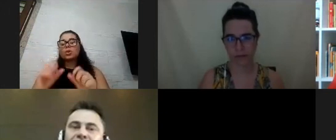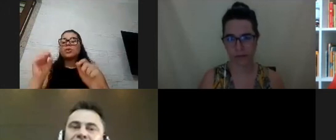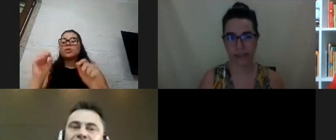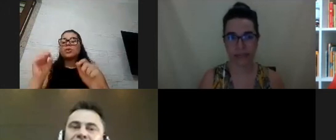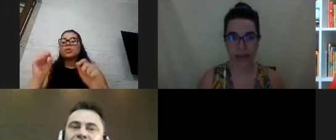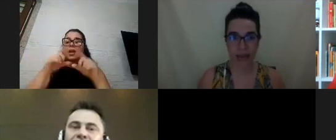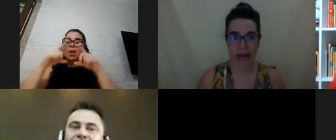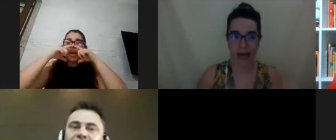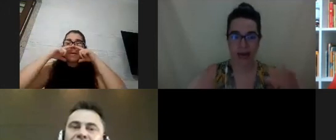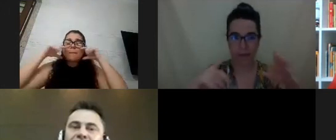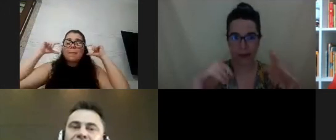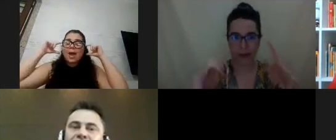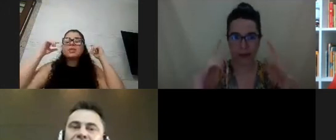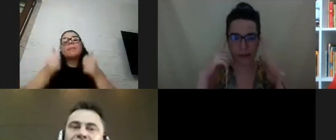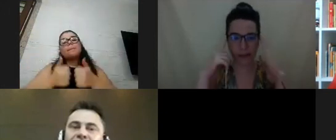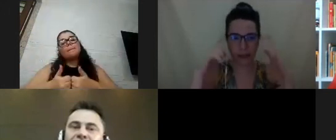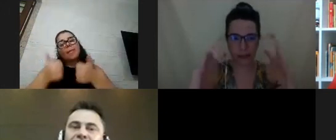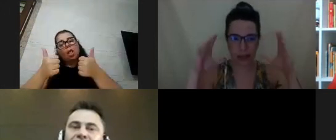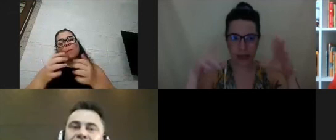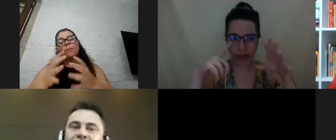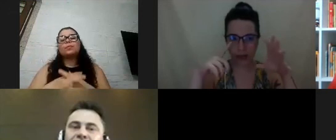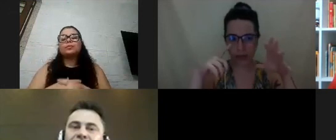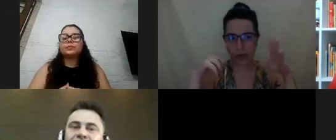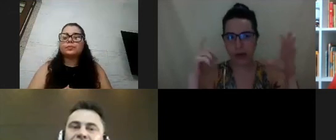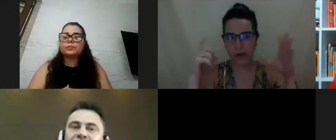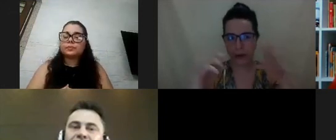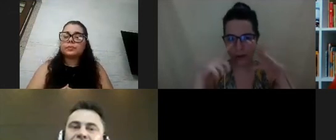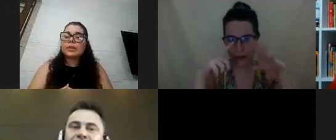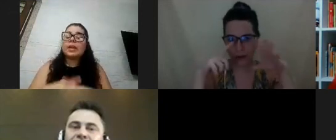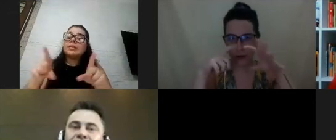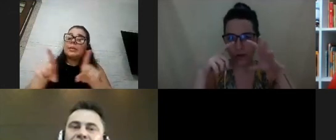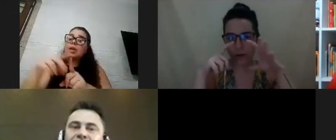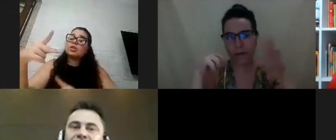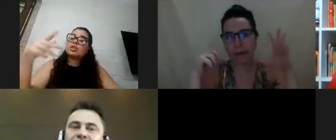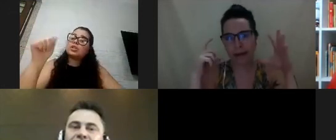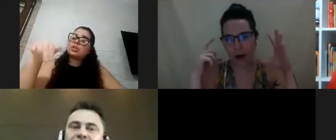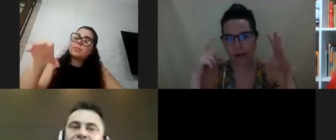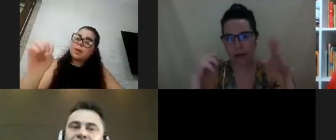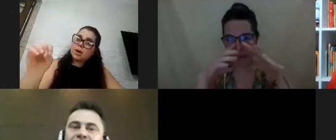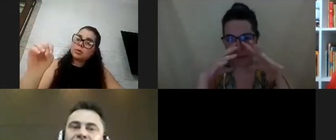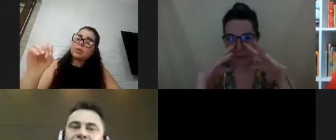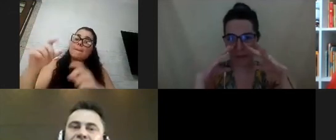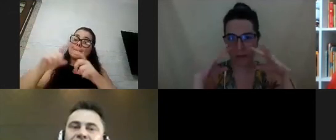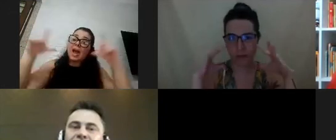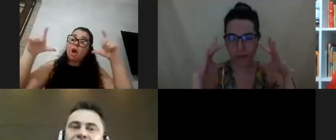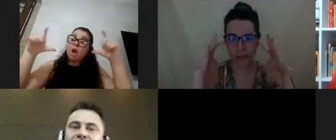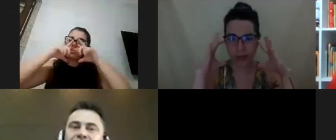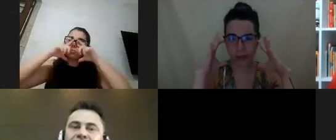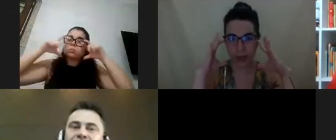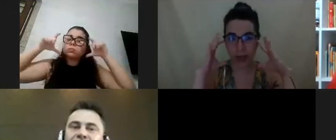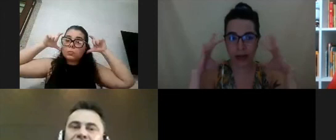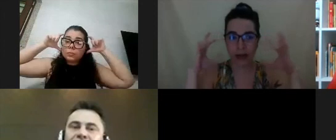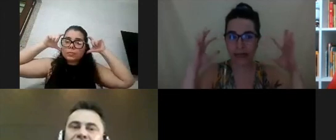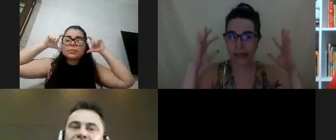nessa parte aqui do nariz sim e as de pano são as do tamanho maior também pra poder conseguir